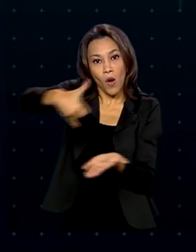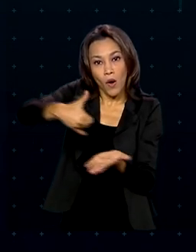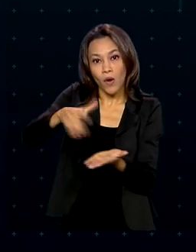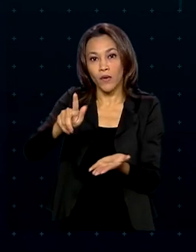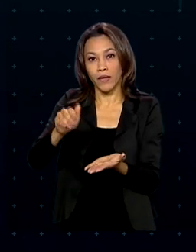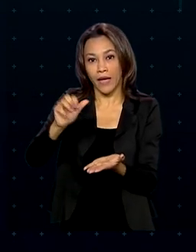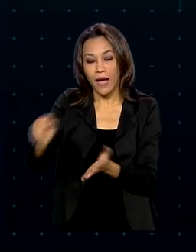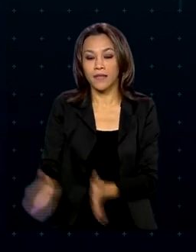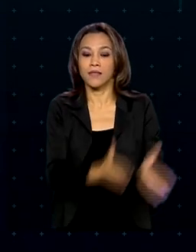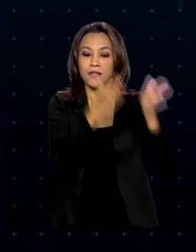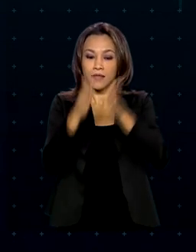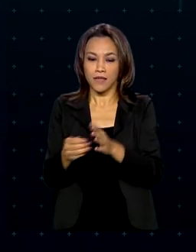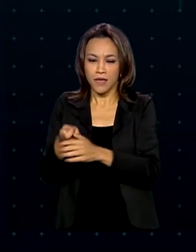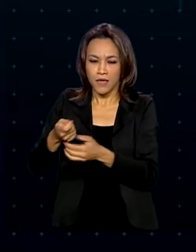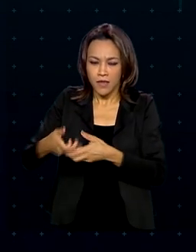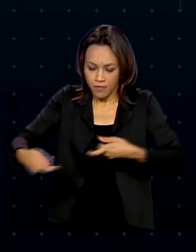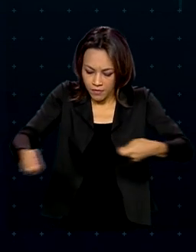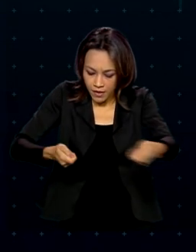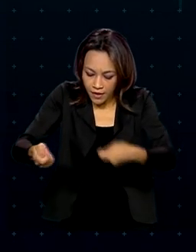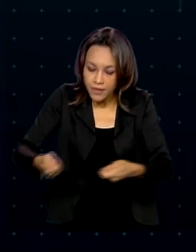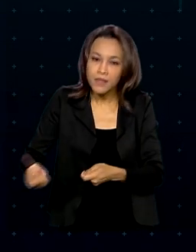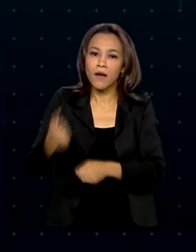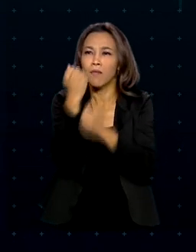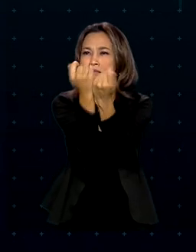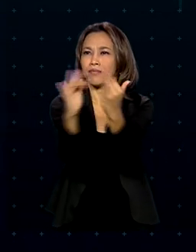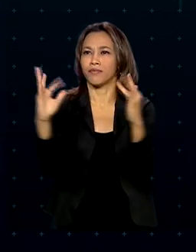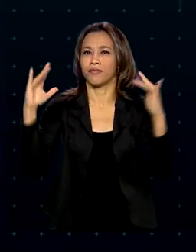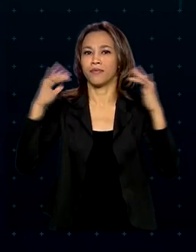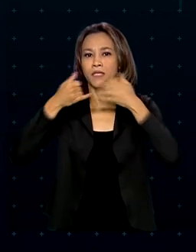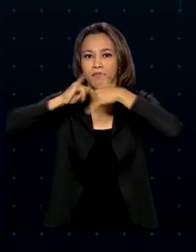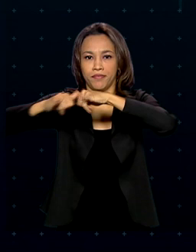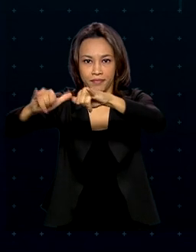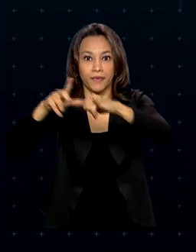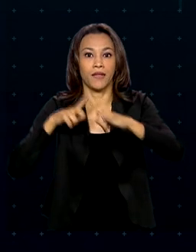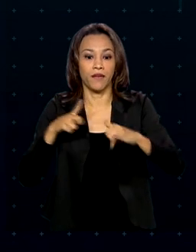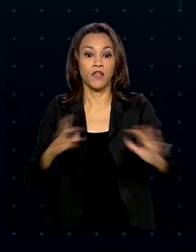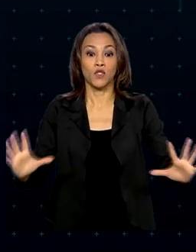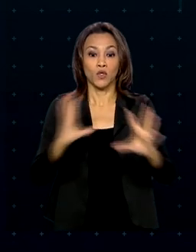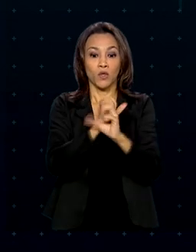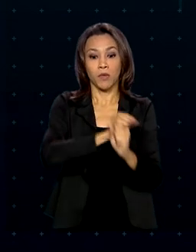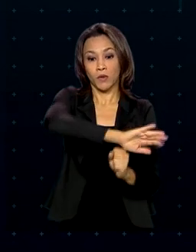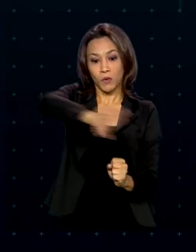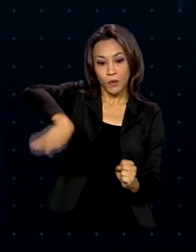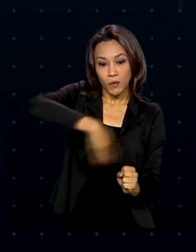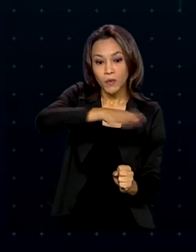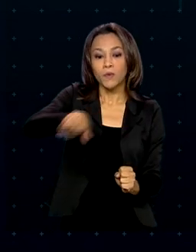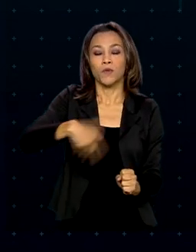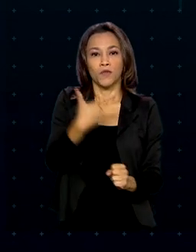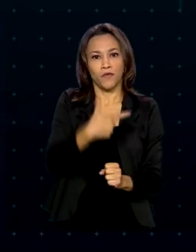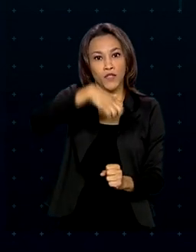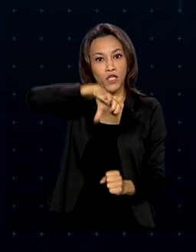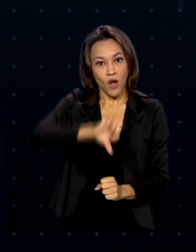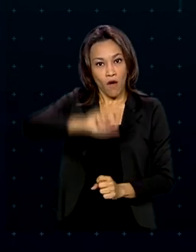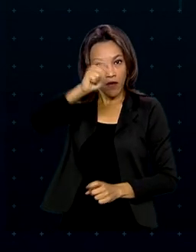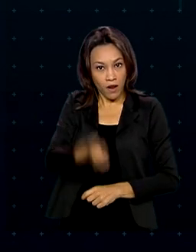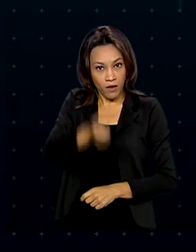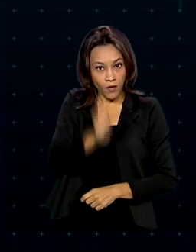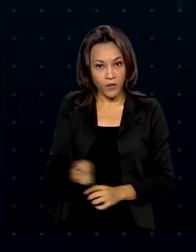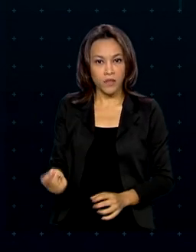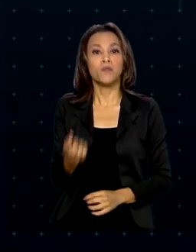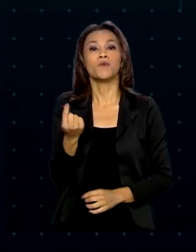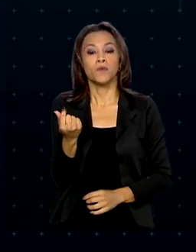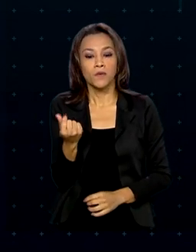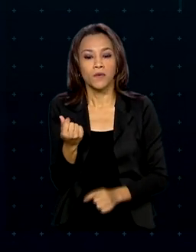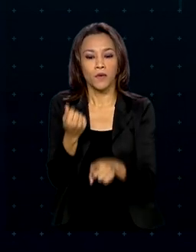gás, mineração, parques e energia. Ao todo, os 29 leilões geraram uma expectativa de investimentos